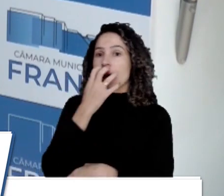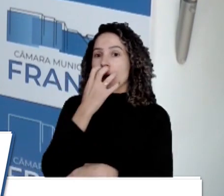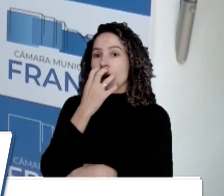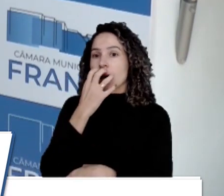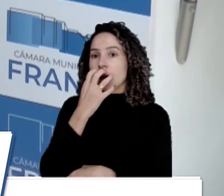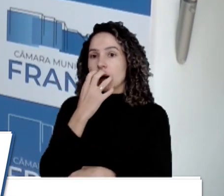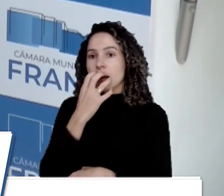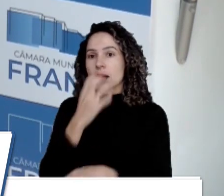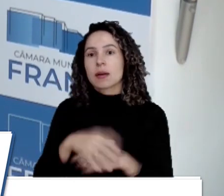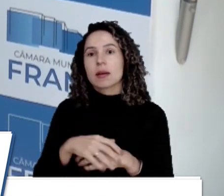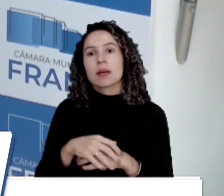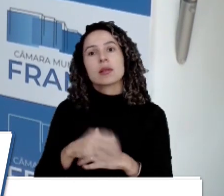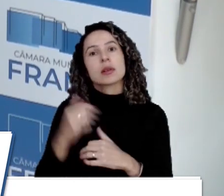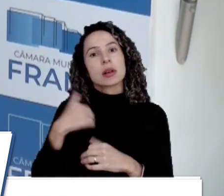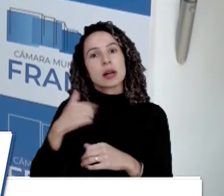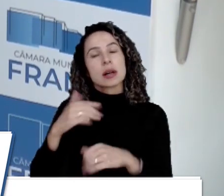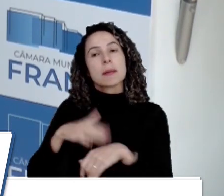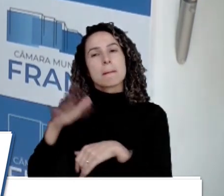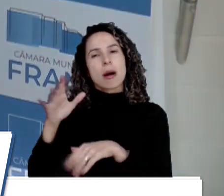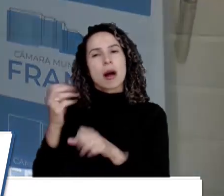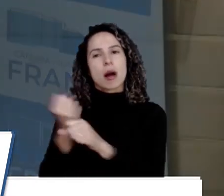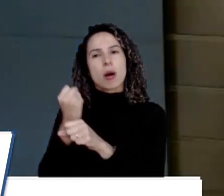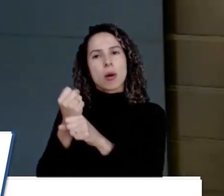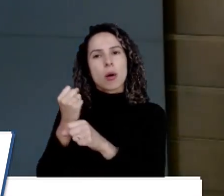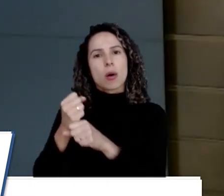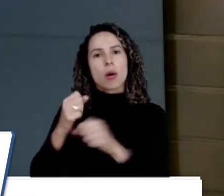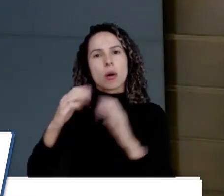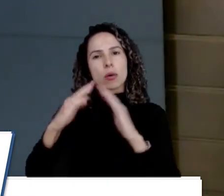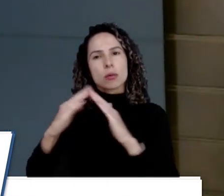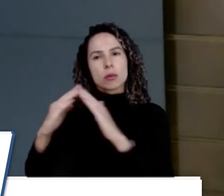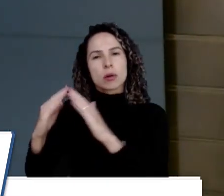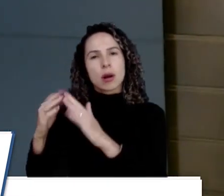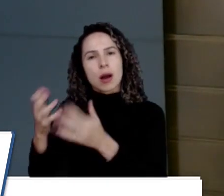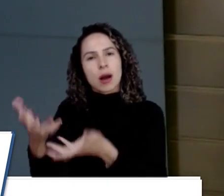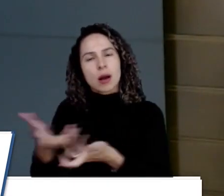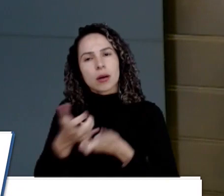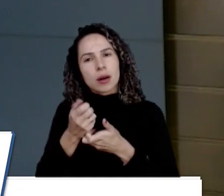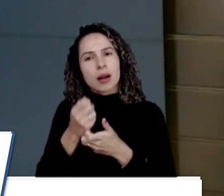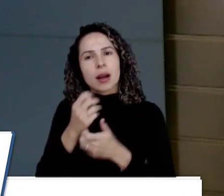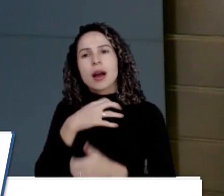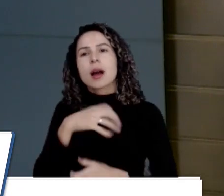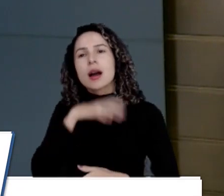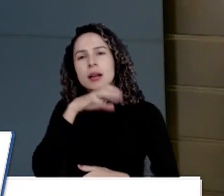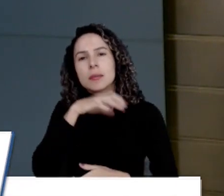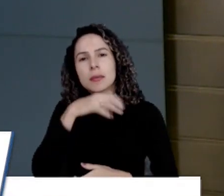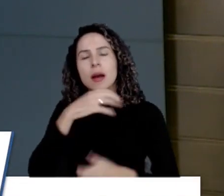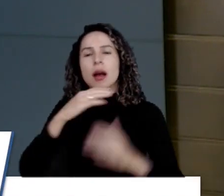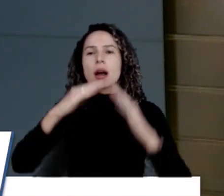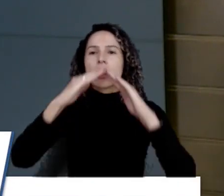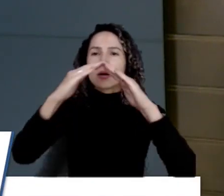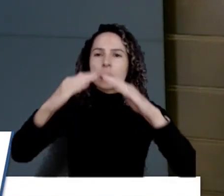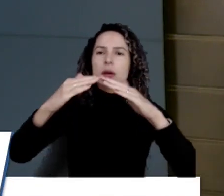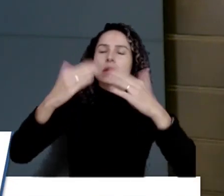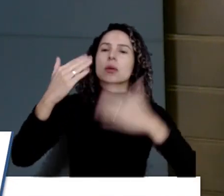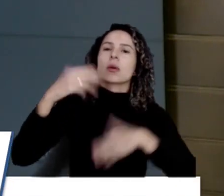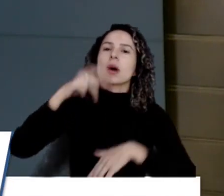que está fazendo mais canis pra melhor abrigar os animais, com área de recriação, cobertura pros cavalos,